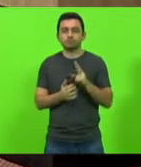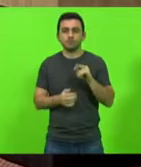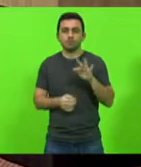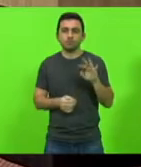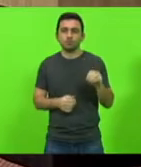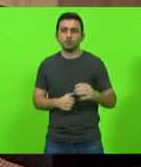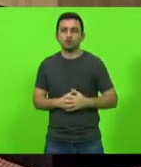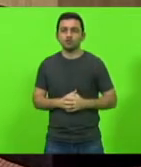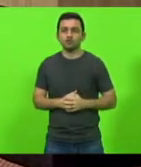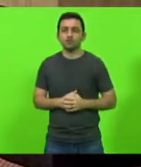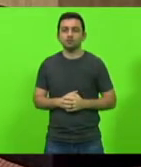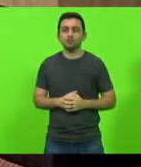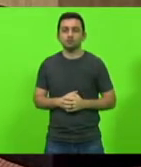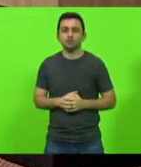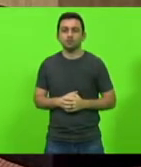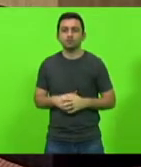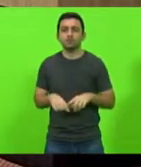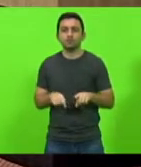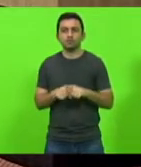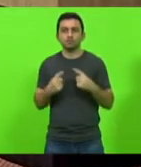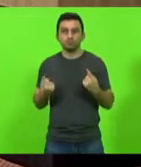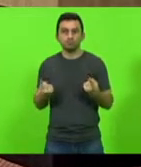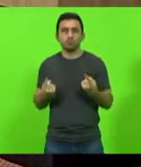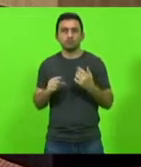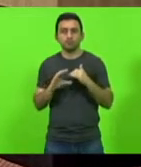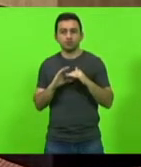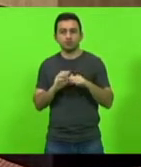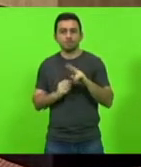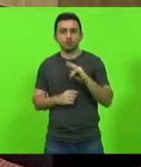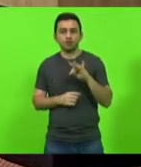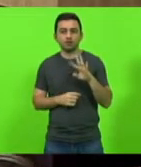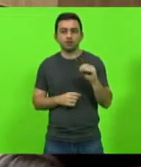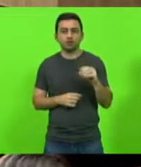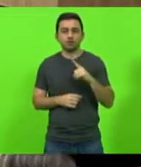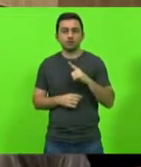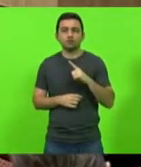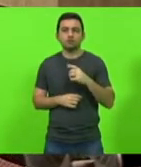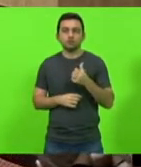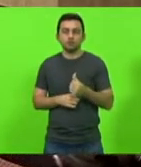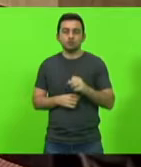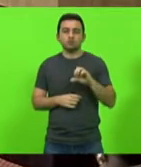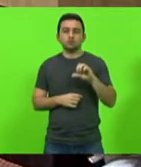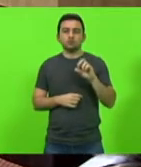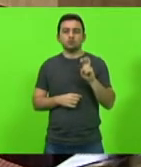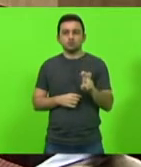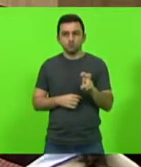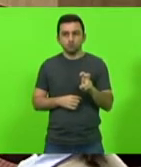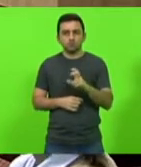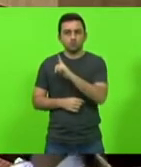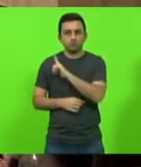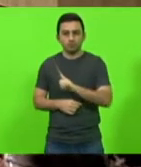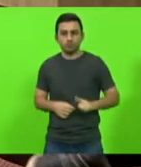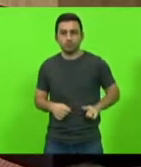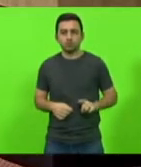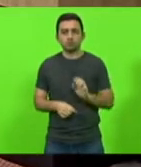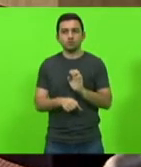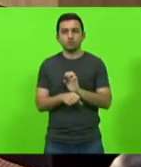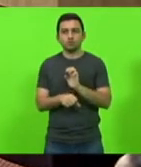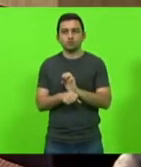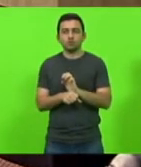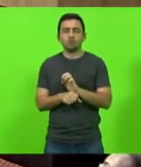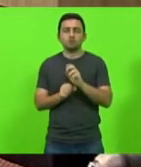discussão e votação em turno único da mensagem de veto 695 2021 autor governo do estado veto total ao PL